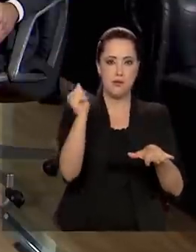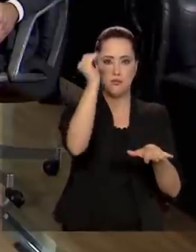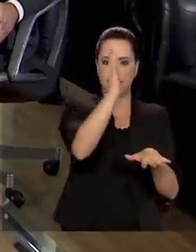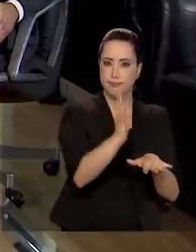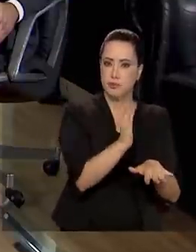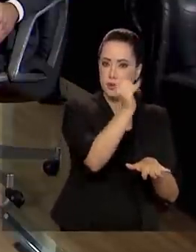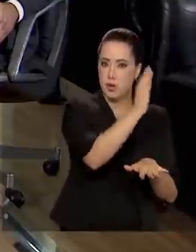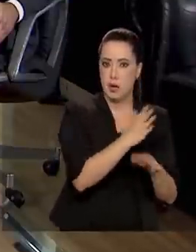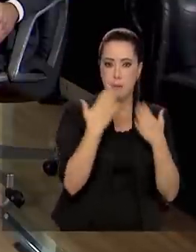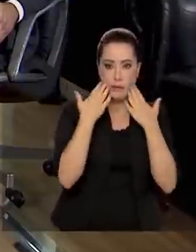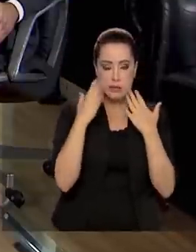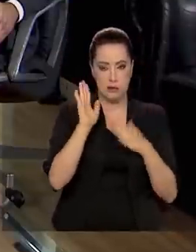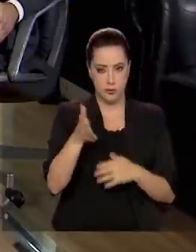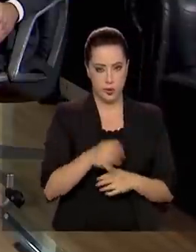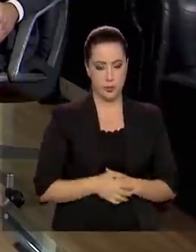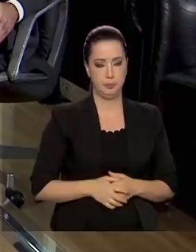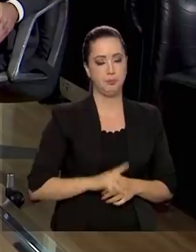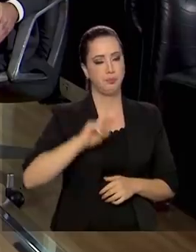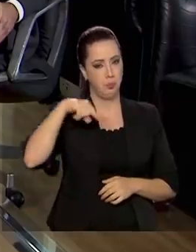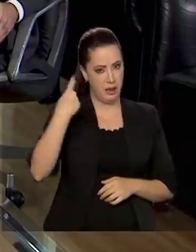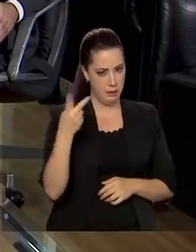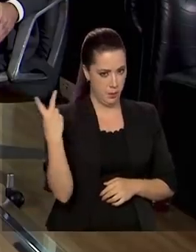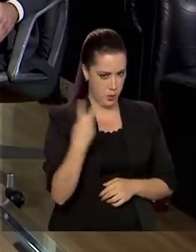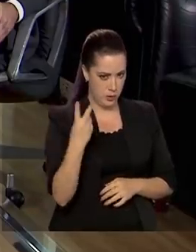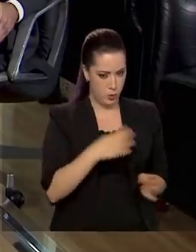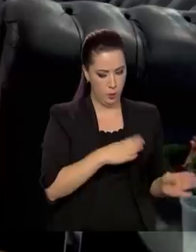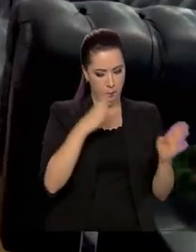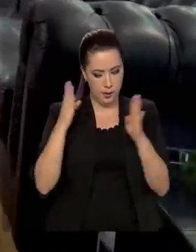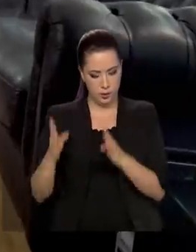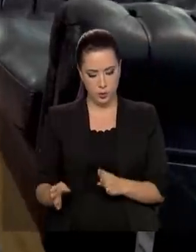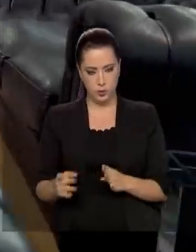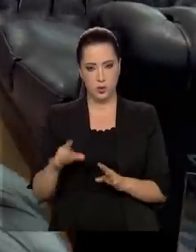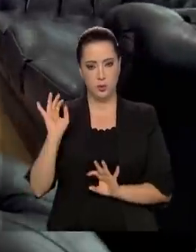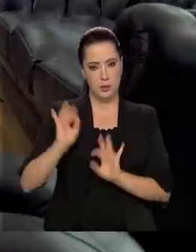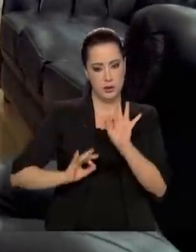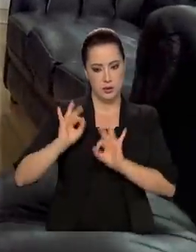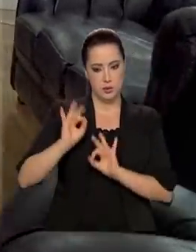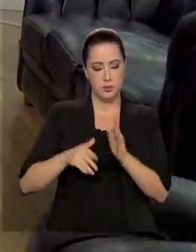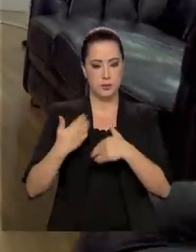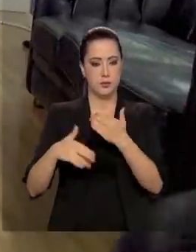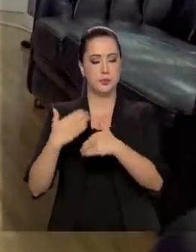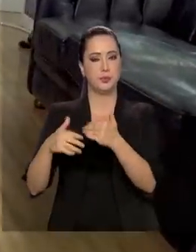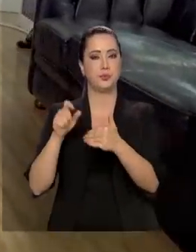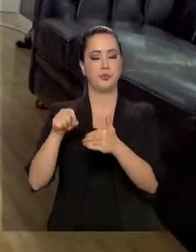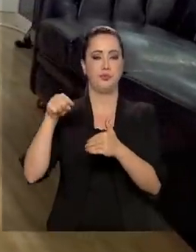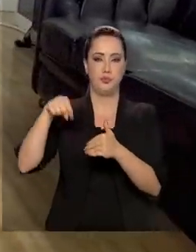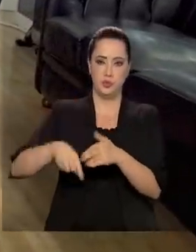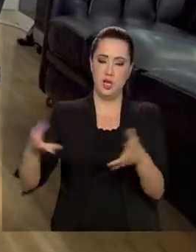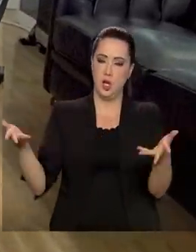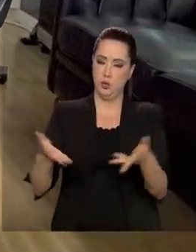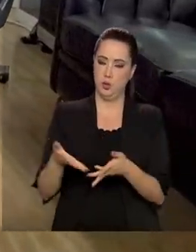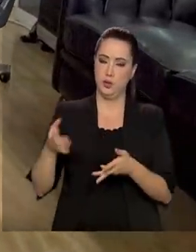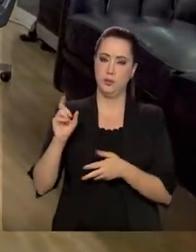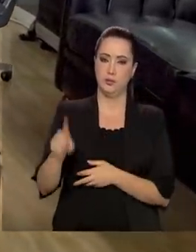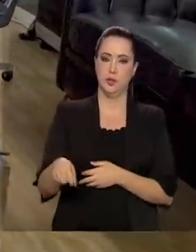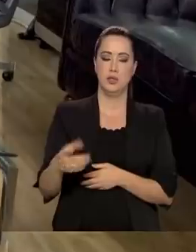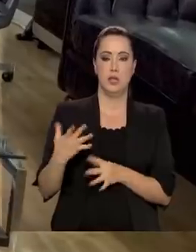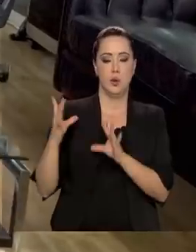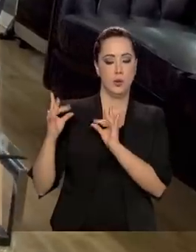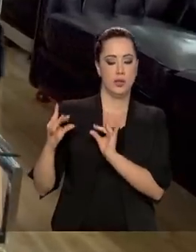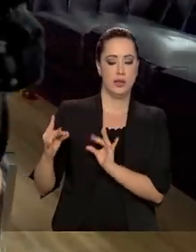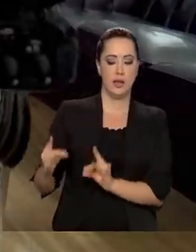apresentada. A segunda parte do plano, que está sendo desenvolvida neste momento, é o